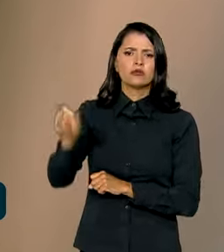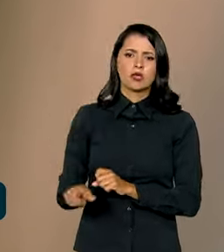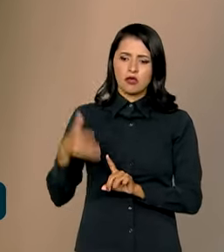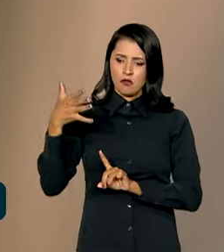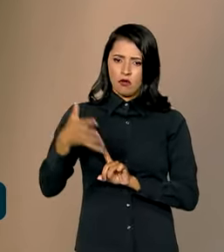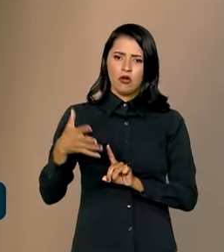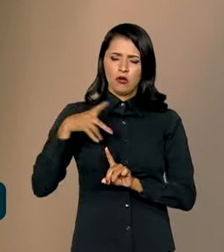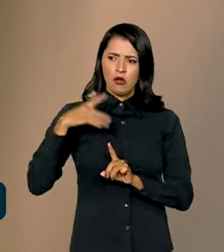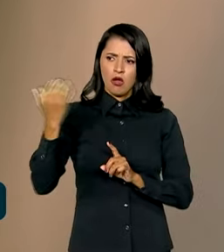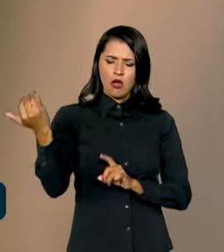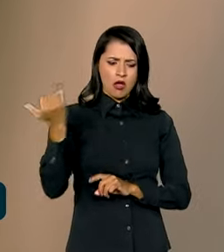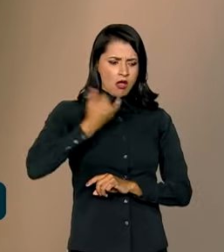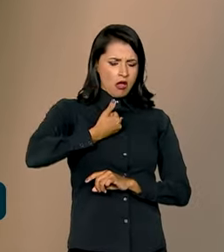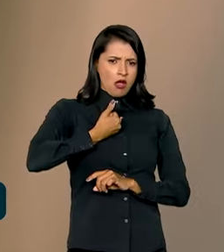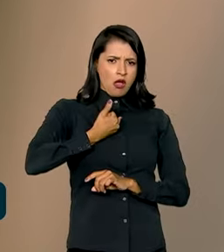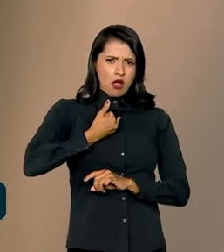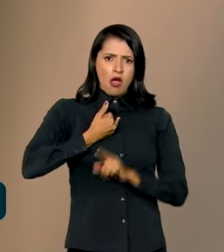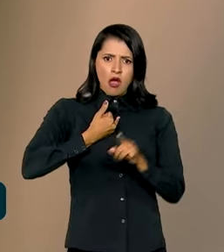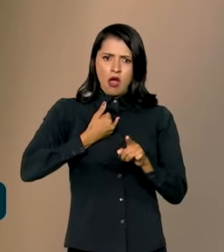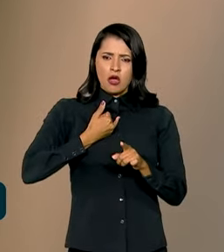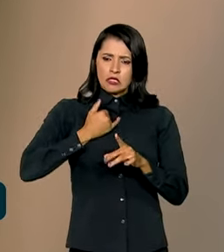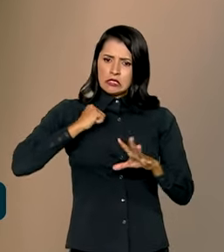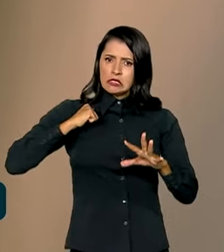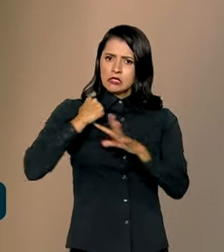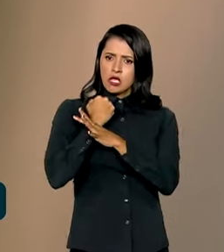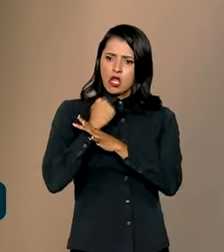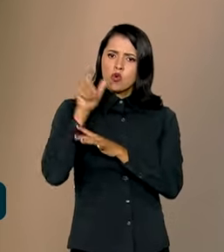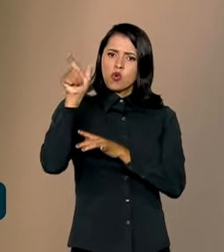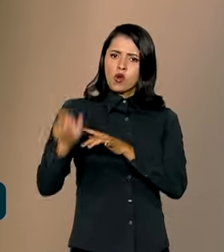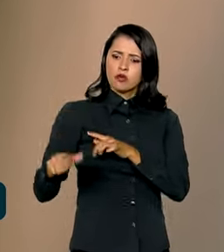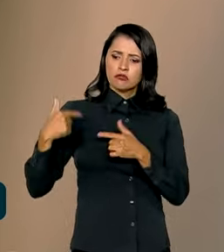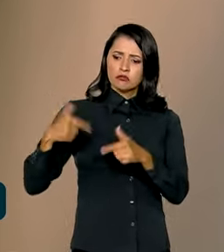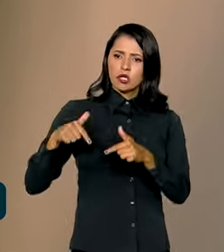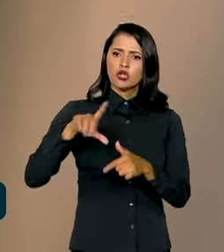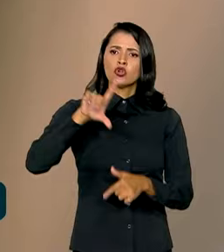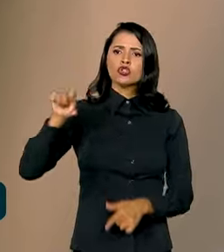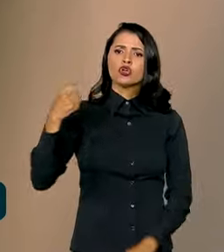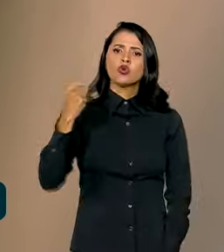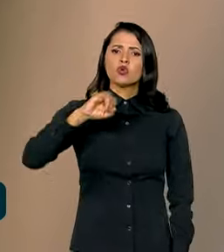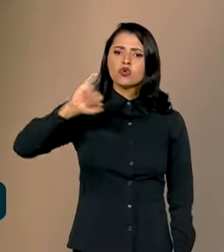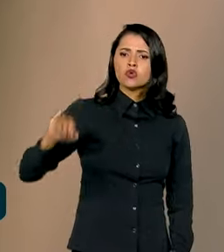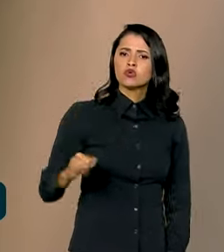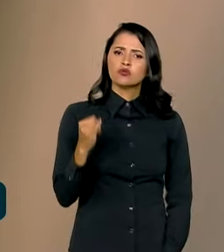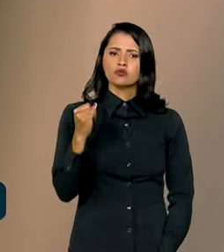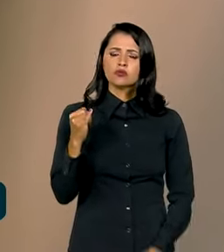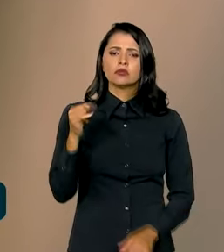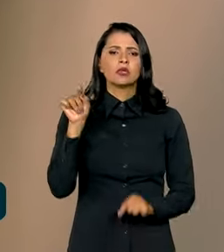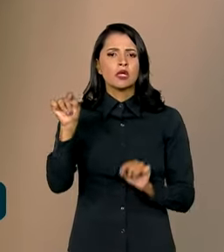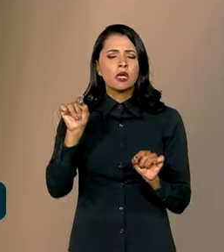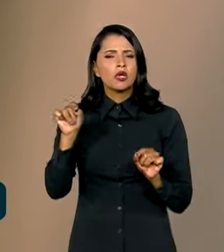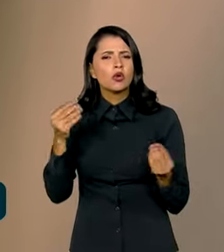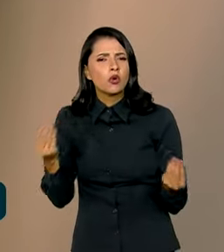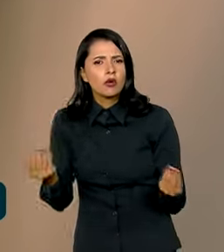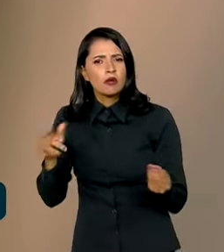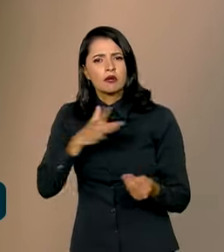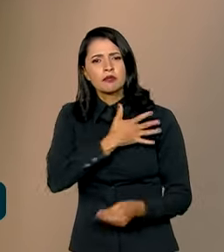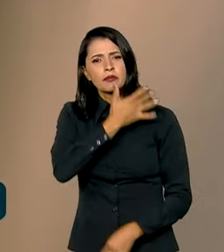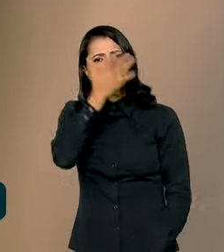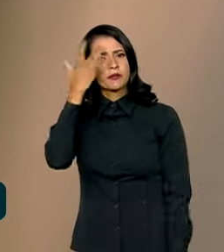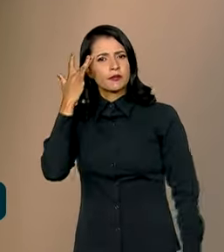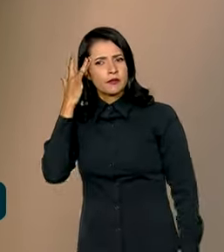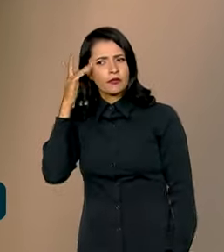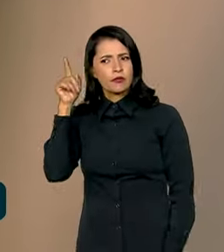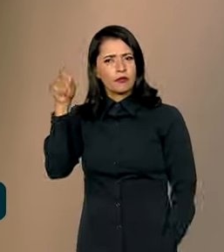recebeu um relato de seguranças que atuaram no dia 8 de janeiro, de que as pessoas